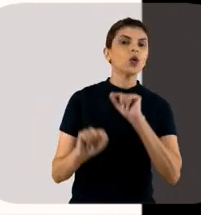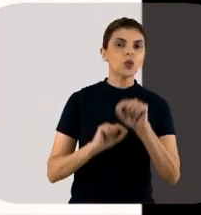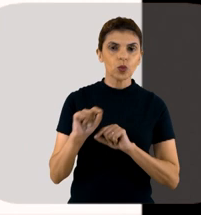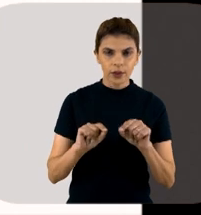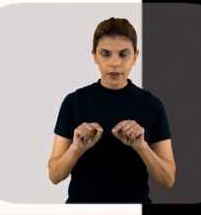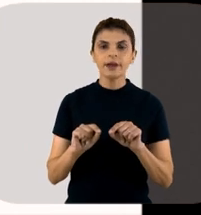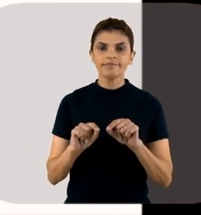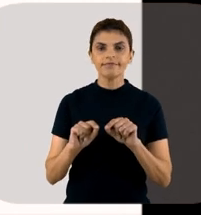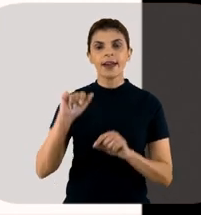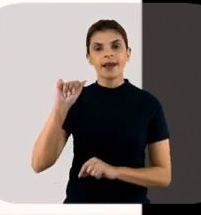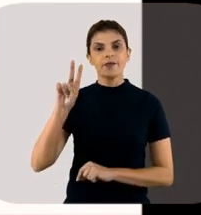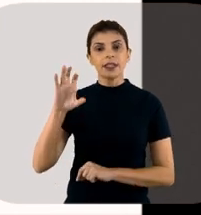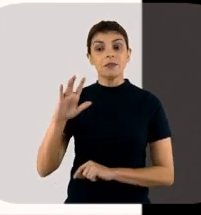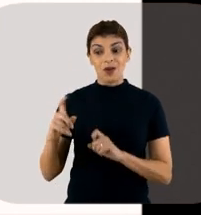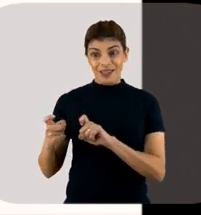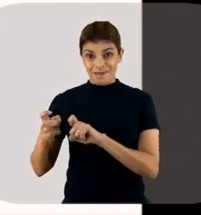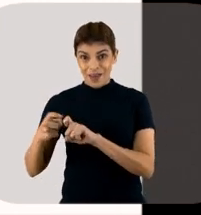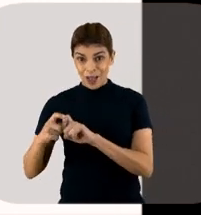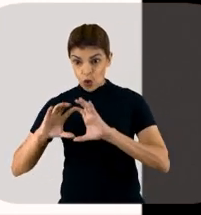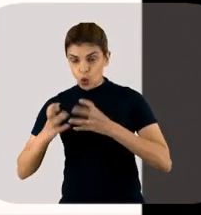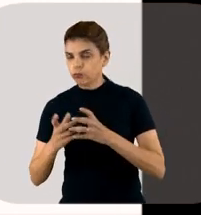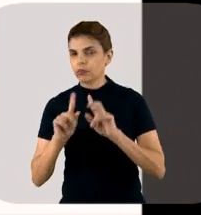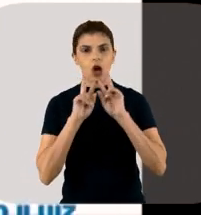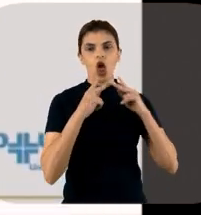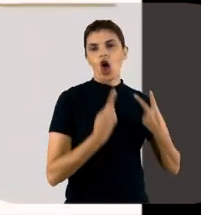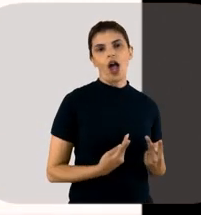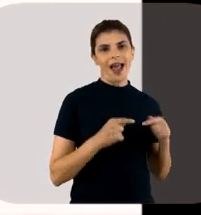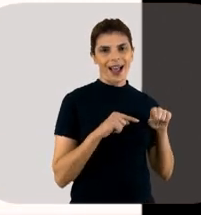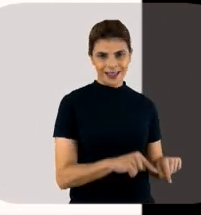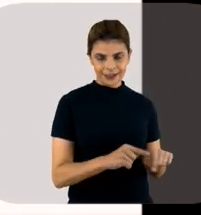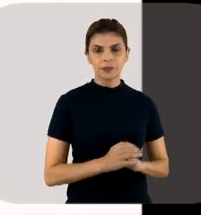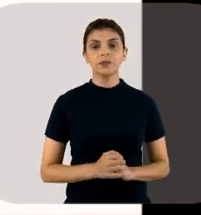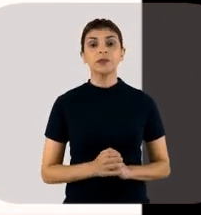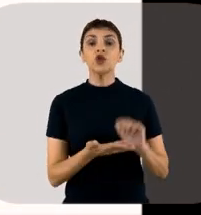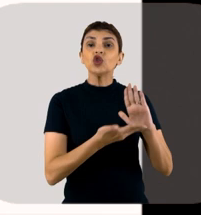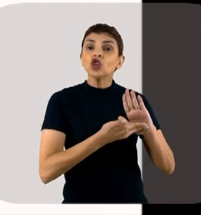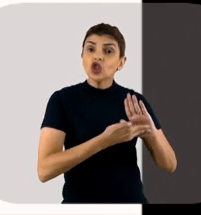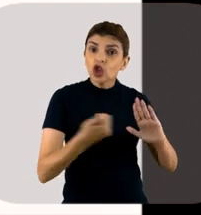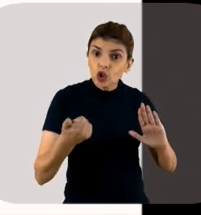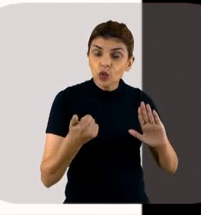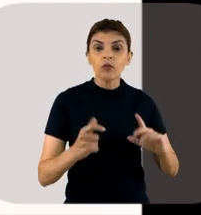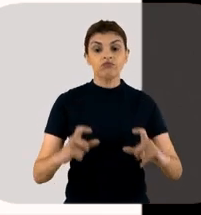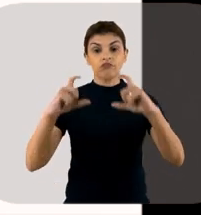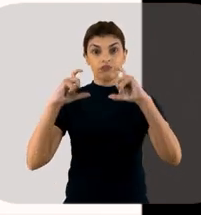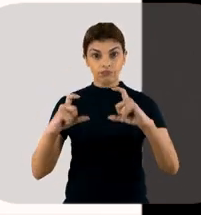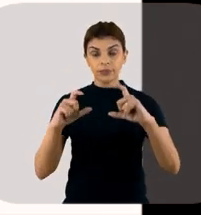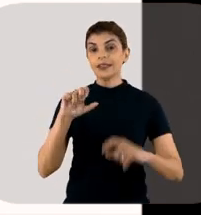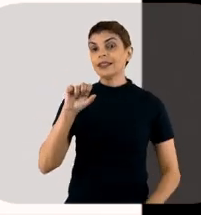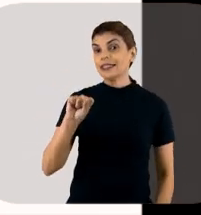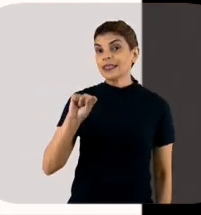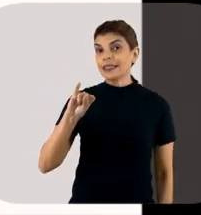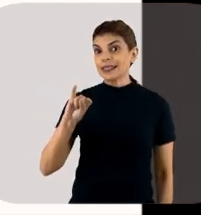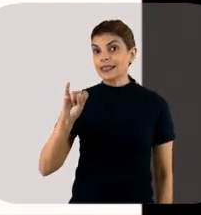reconhecida pelo nosso grupo de médicos. Então, aqui foi tirado o